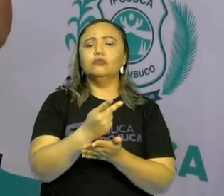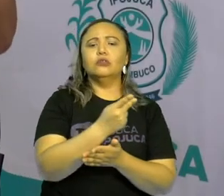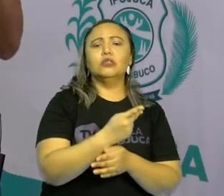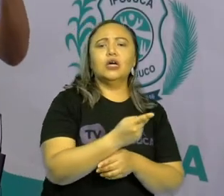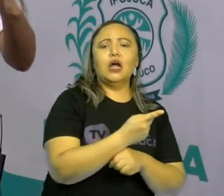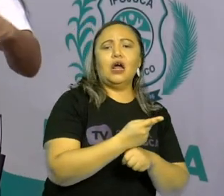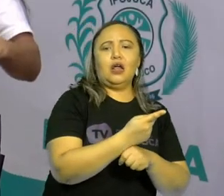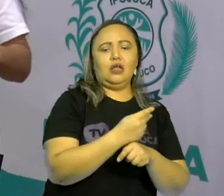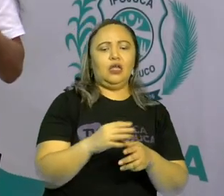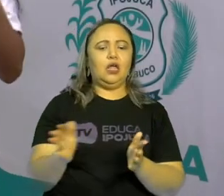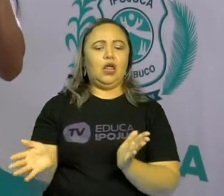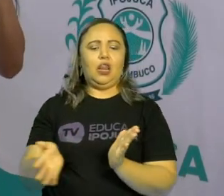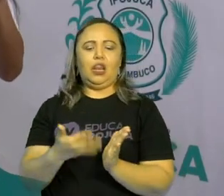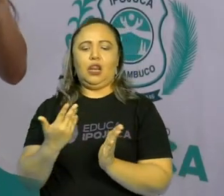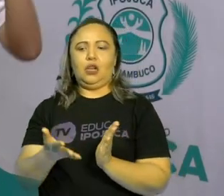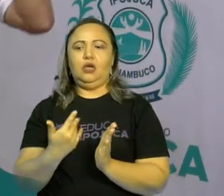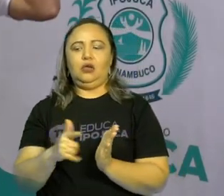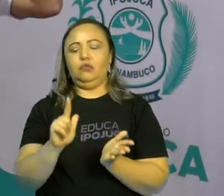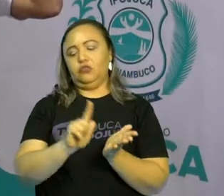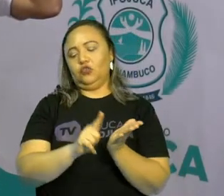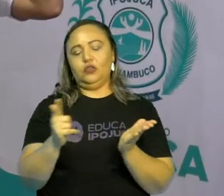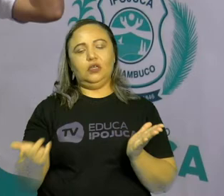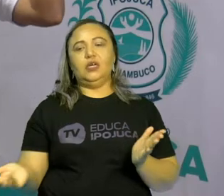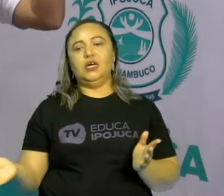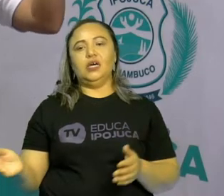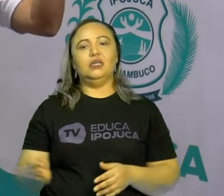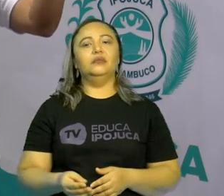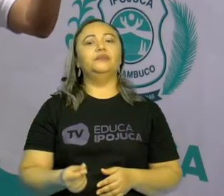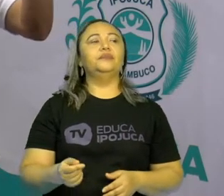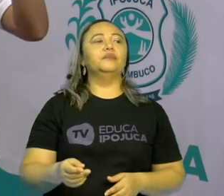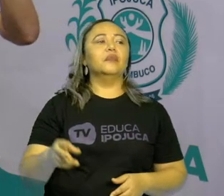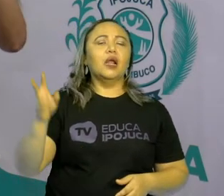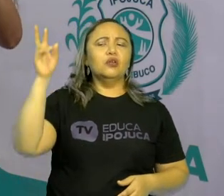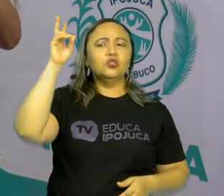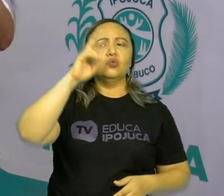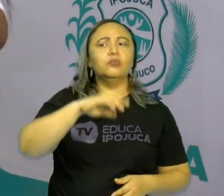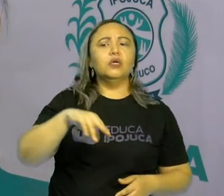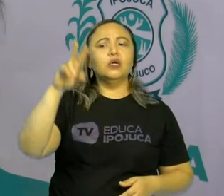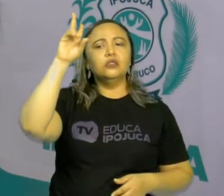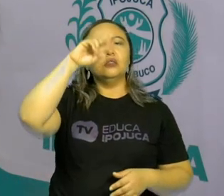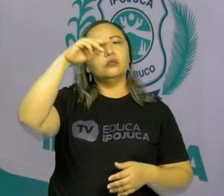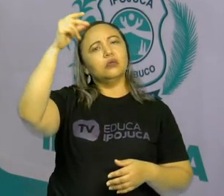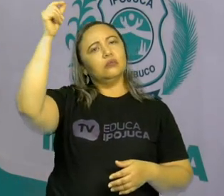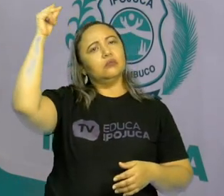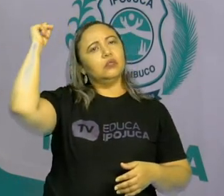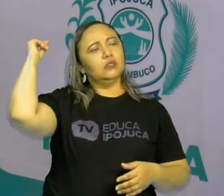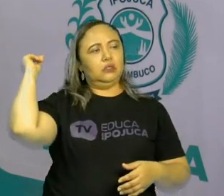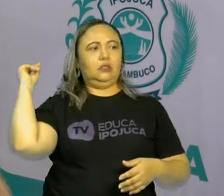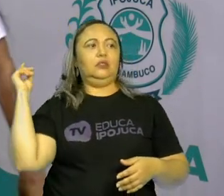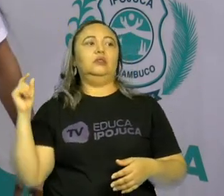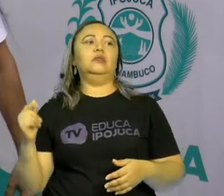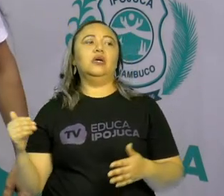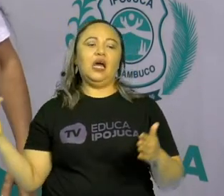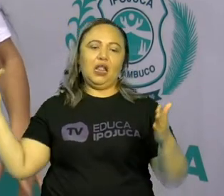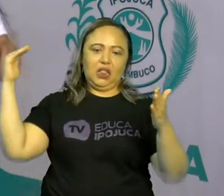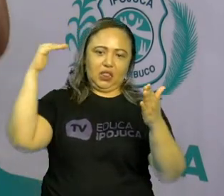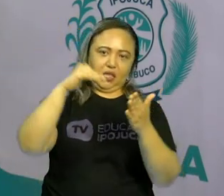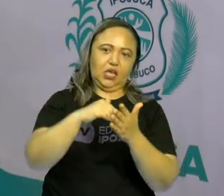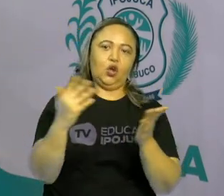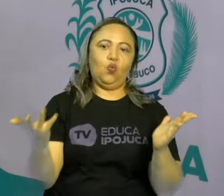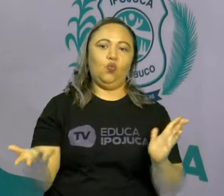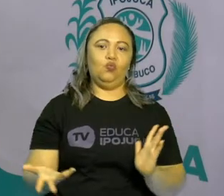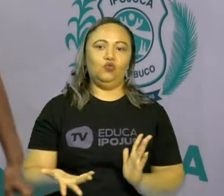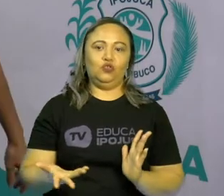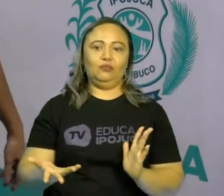em jornais, e onde você achar imagens da pré-história. E assim você vai trazendo até os dias atuais.